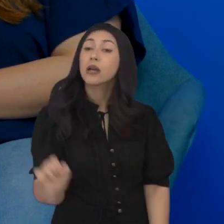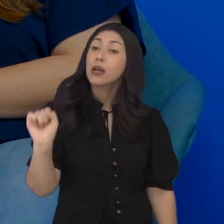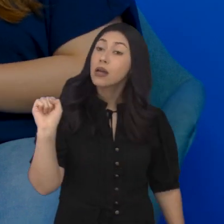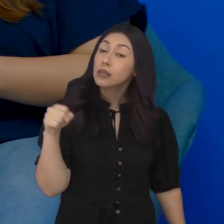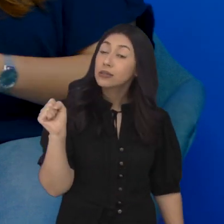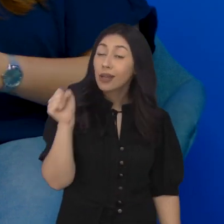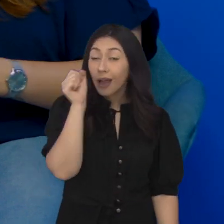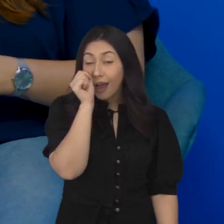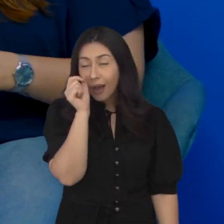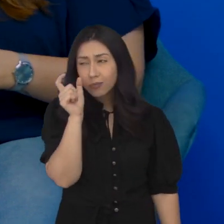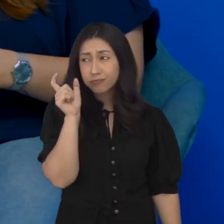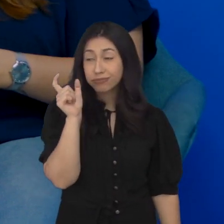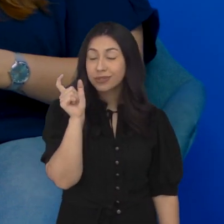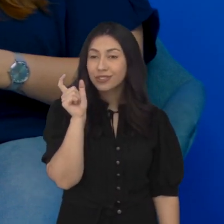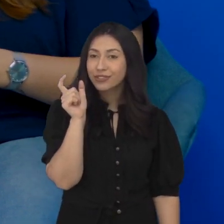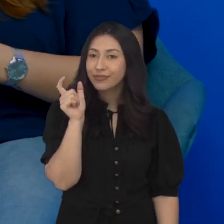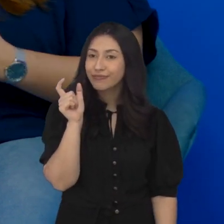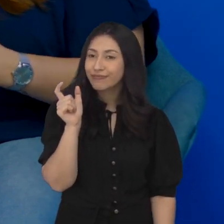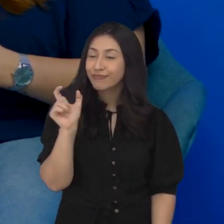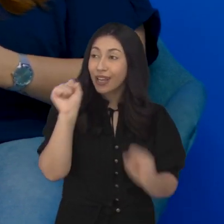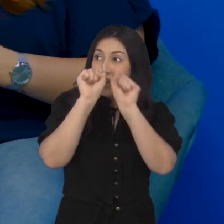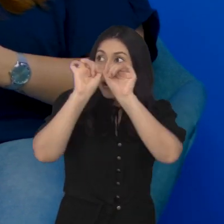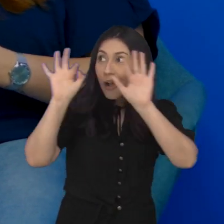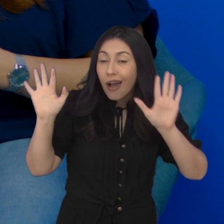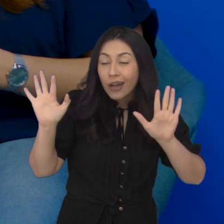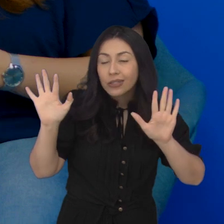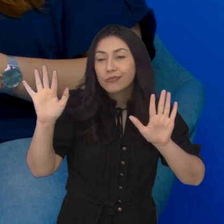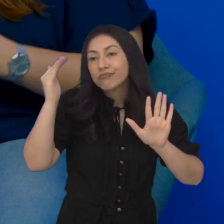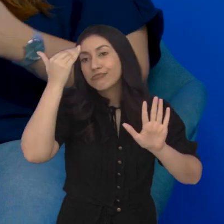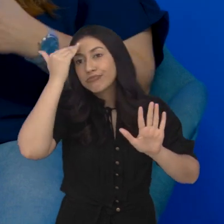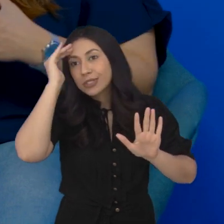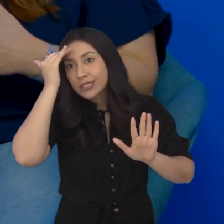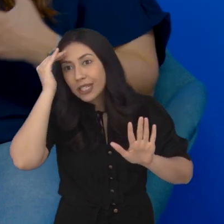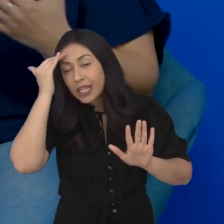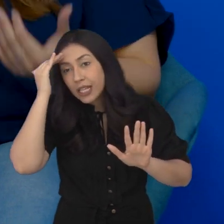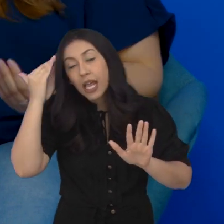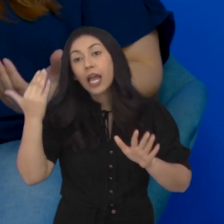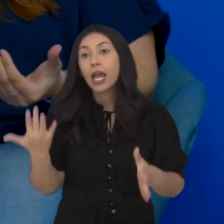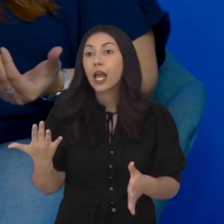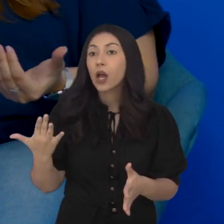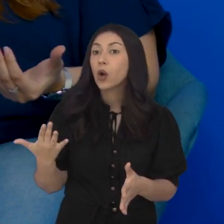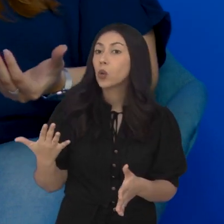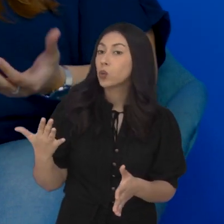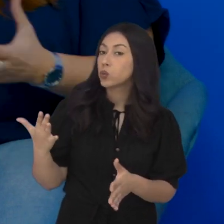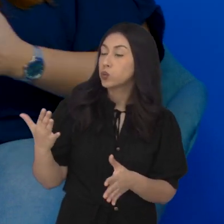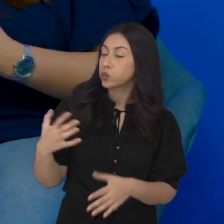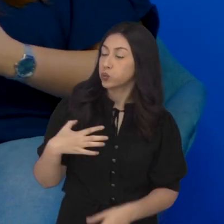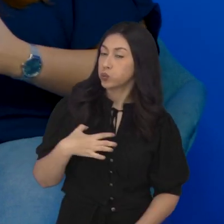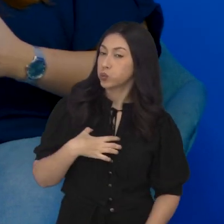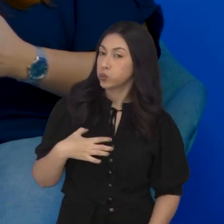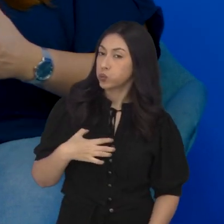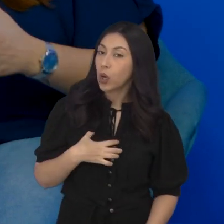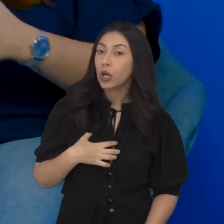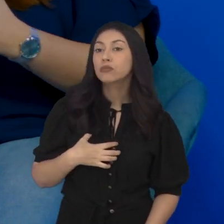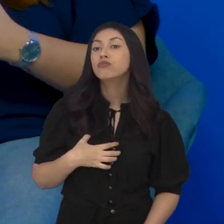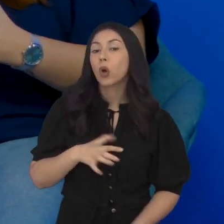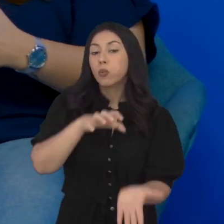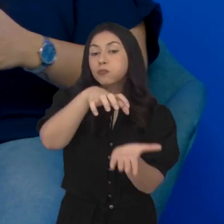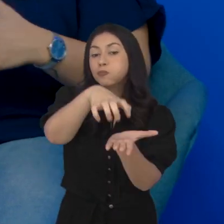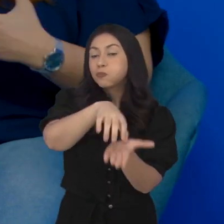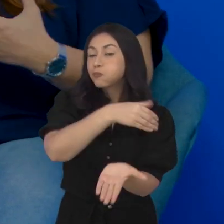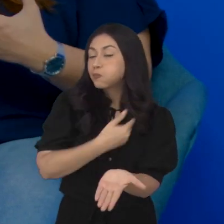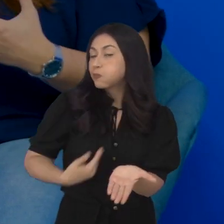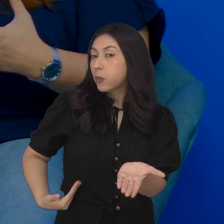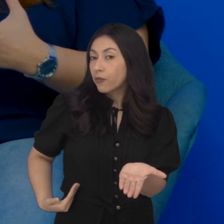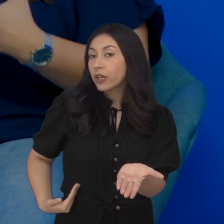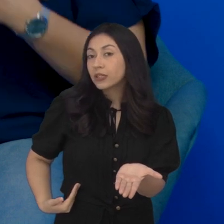inclusive. Sim, é super interessante a gente ter esse esclarecimento. Um, para a gente entender melhor como funcionam os órgãos públicos, né? Esse atendimento,